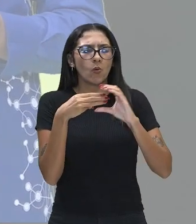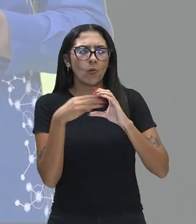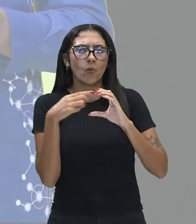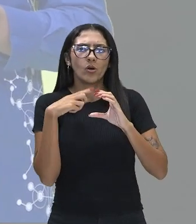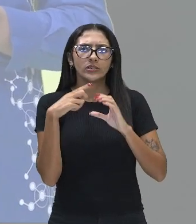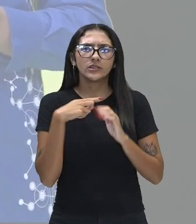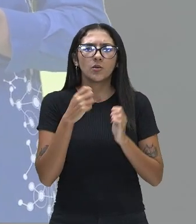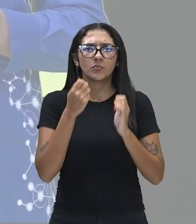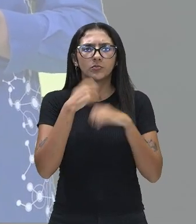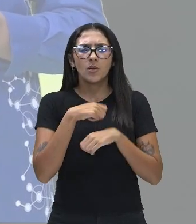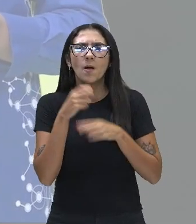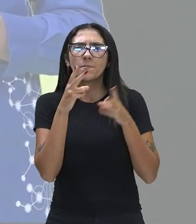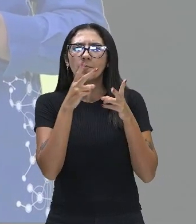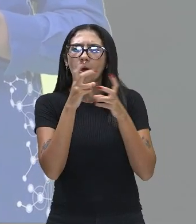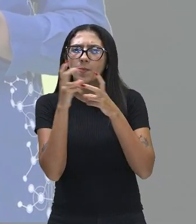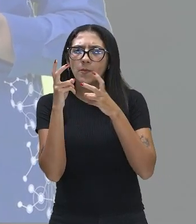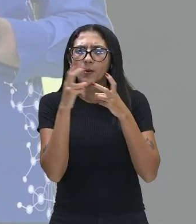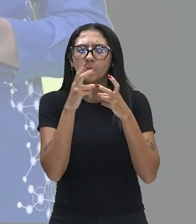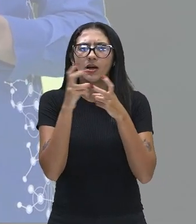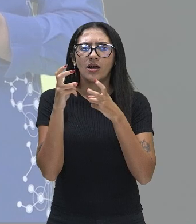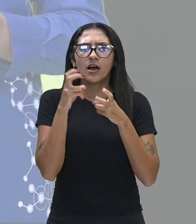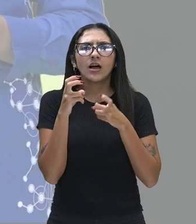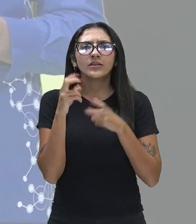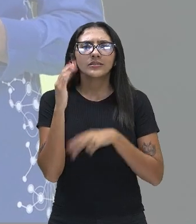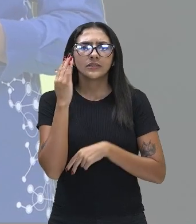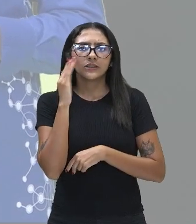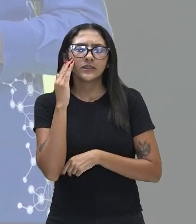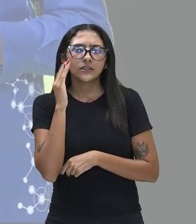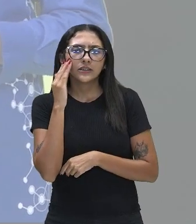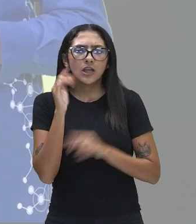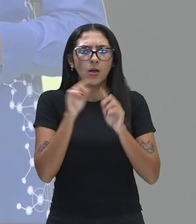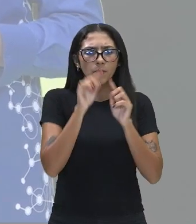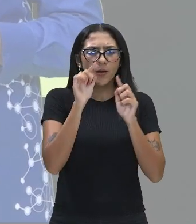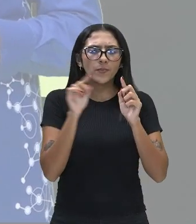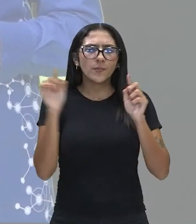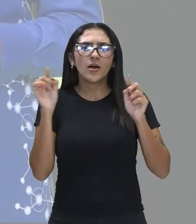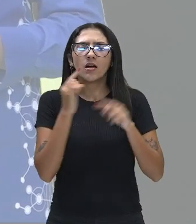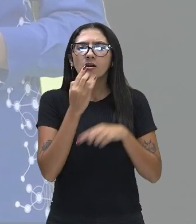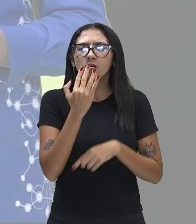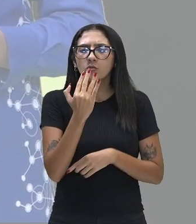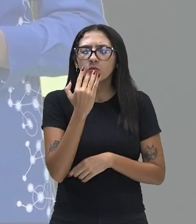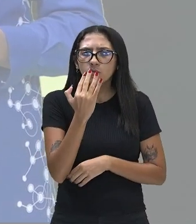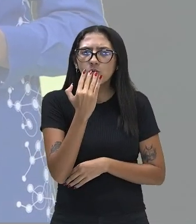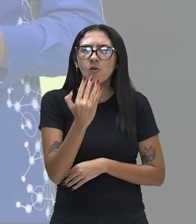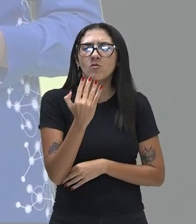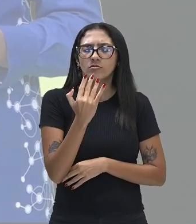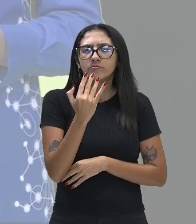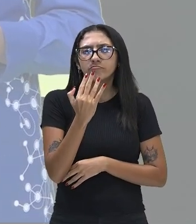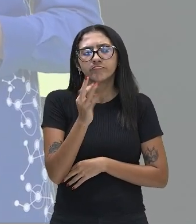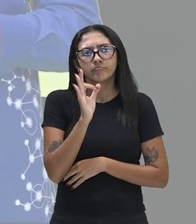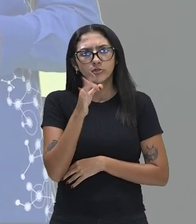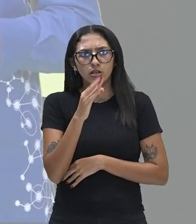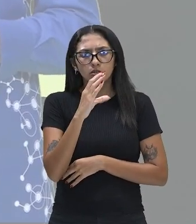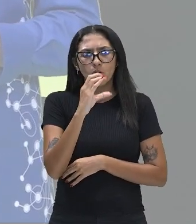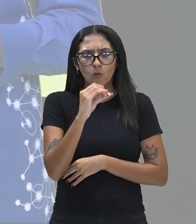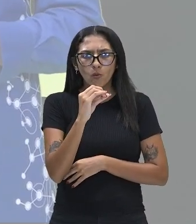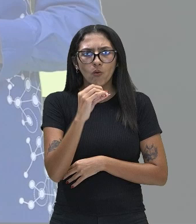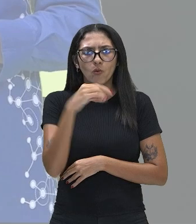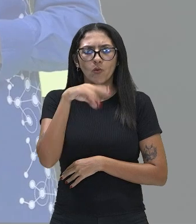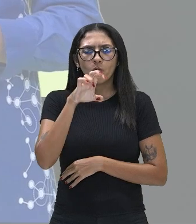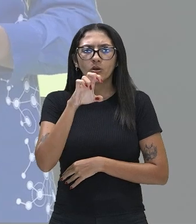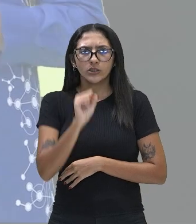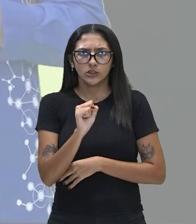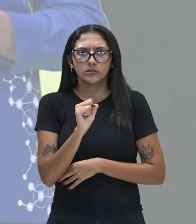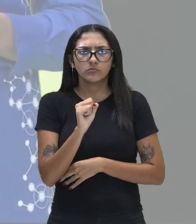o reconhecimento, a percepção dos sinais relacionados à variação das cores, tá? Cones,